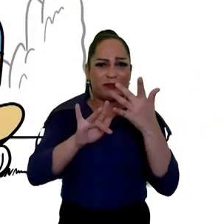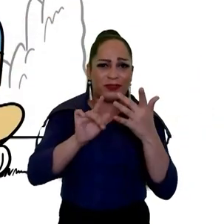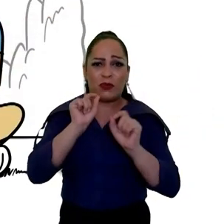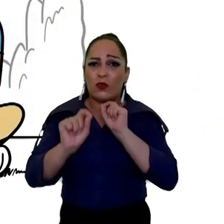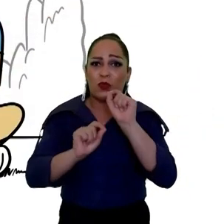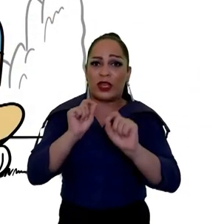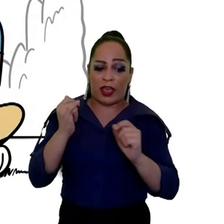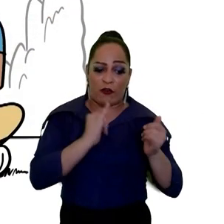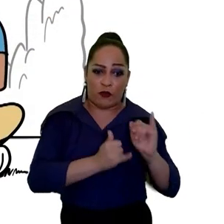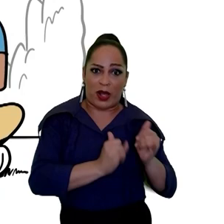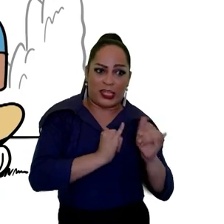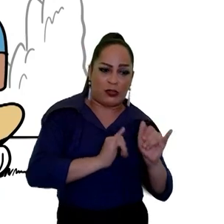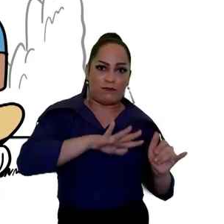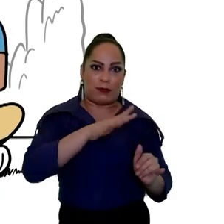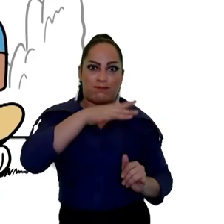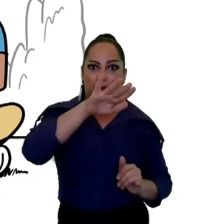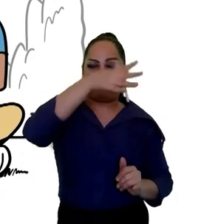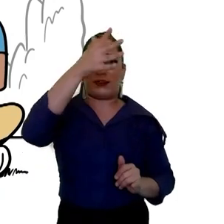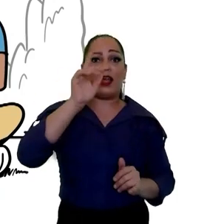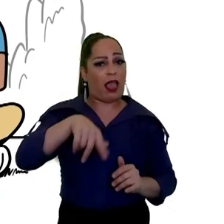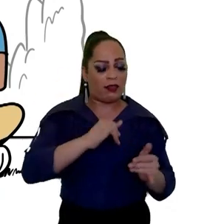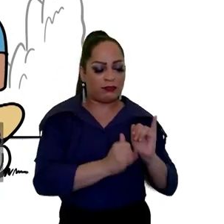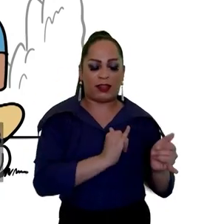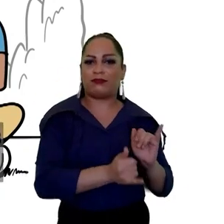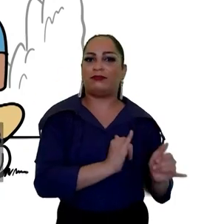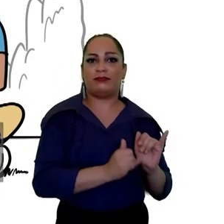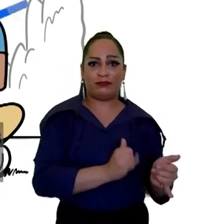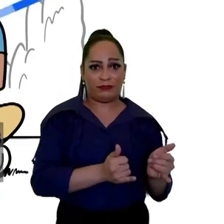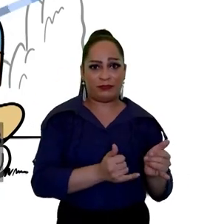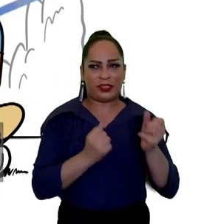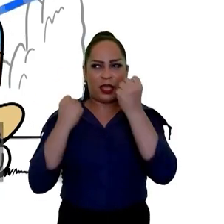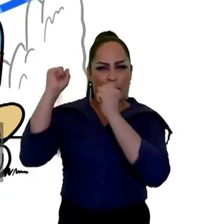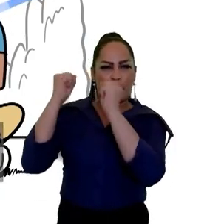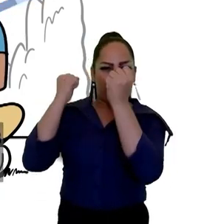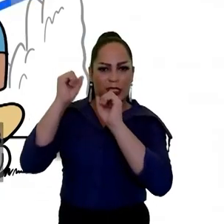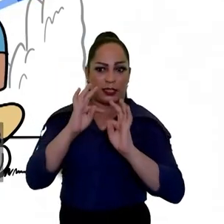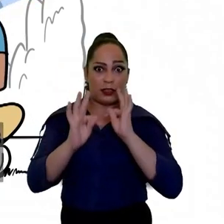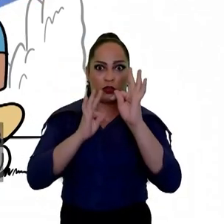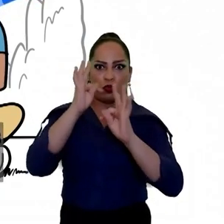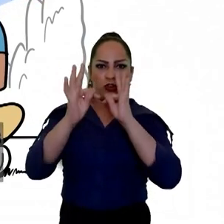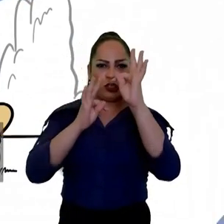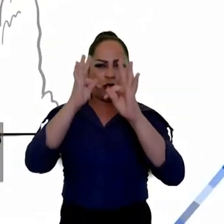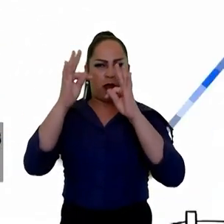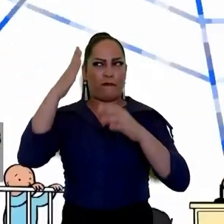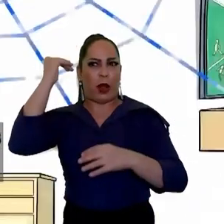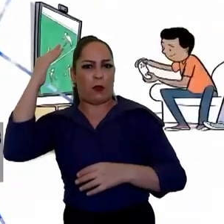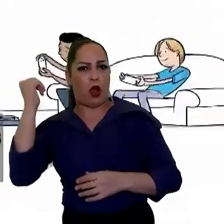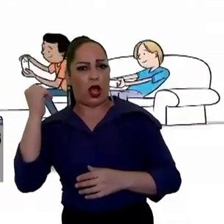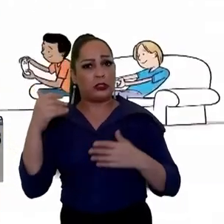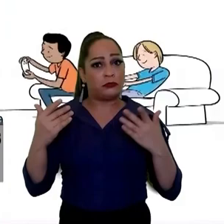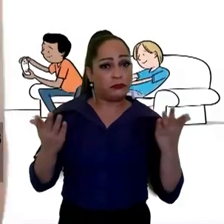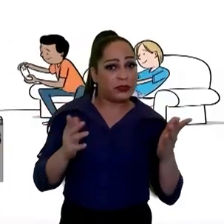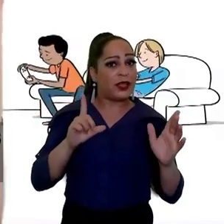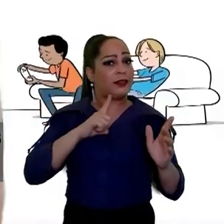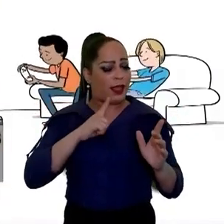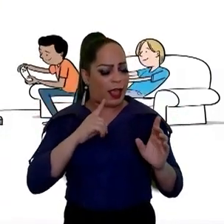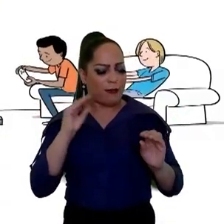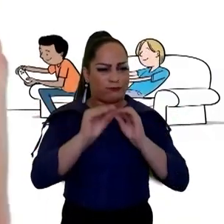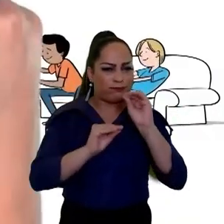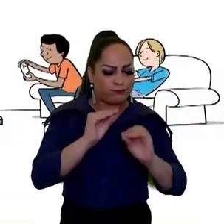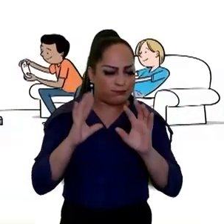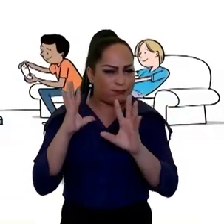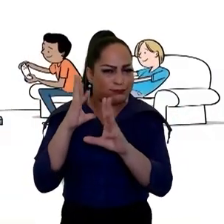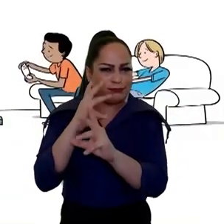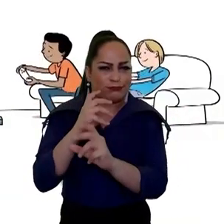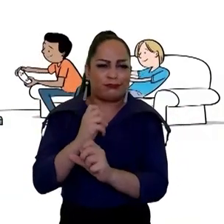mais informações a cada clique. Isso, são dados. Empresas de tecnologia, grandes e pequenas, coletam todos esses dados